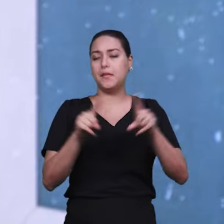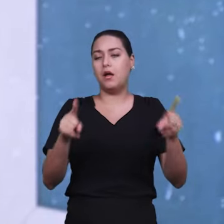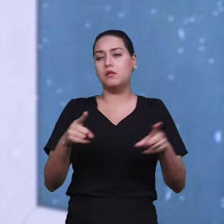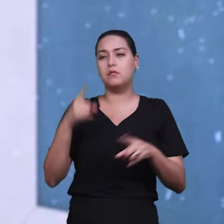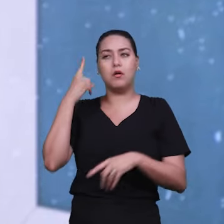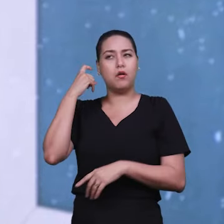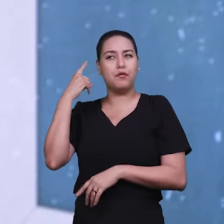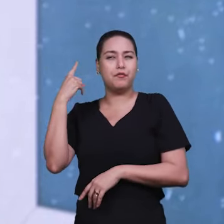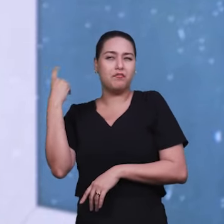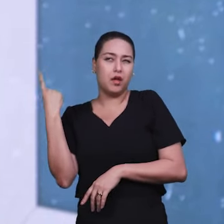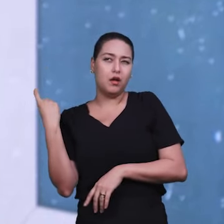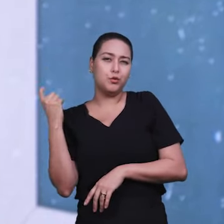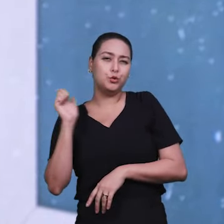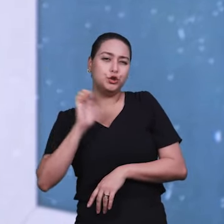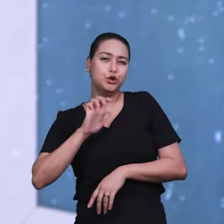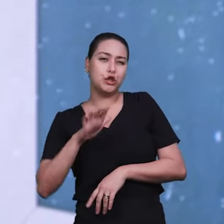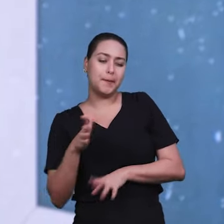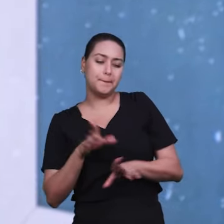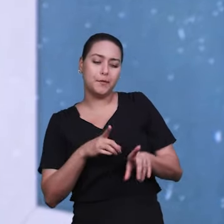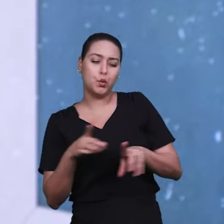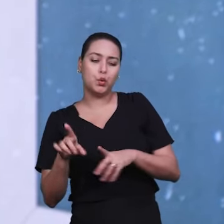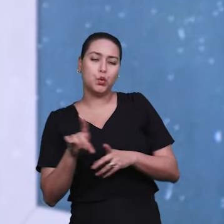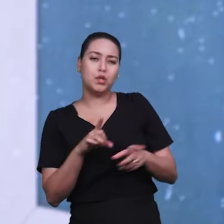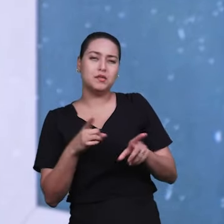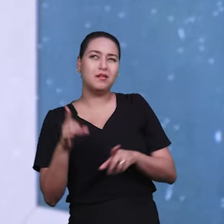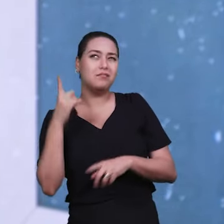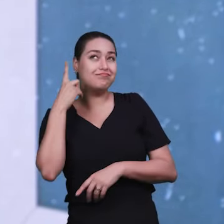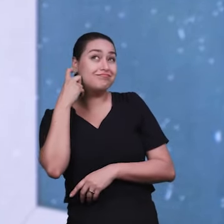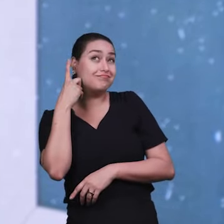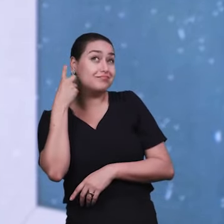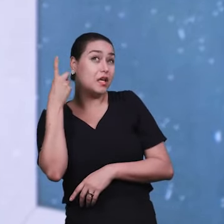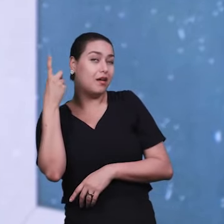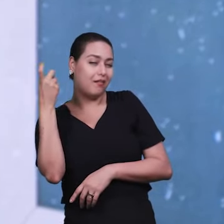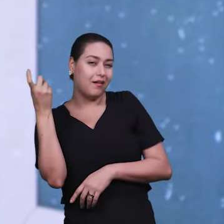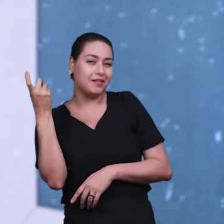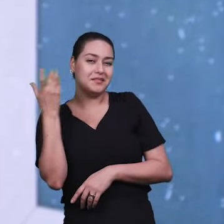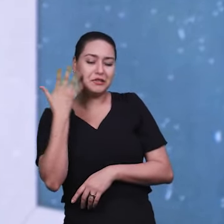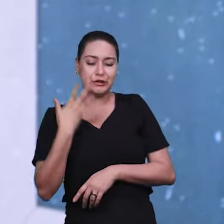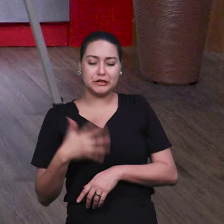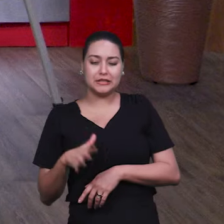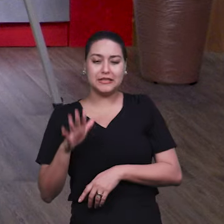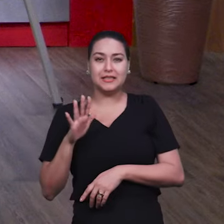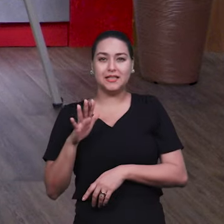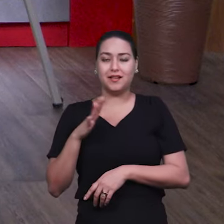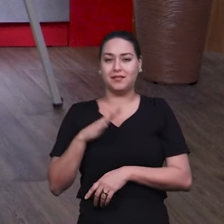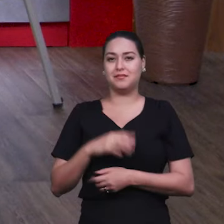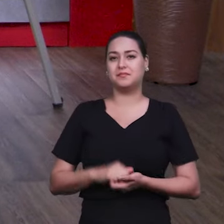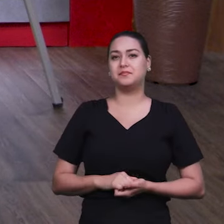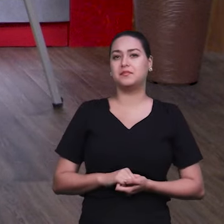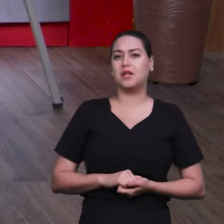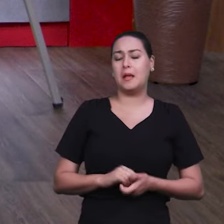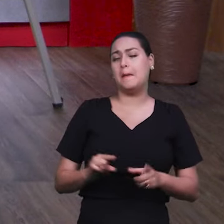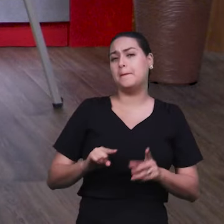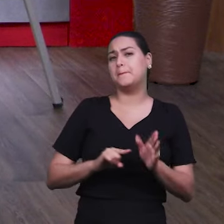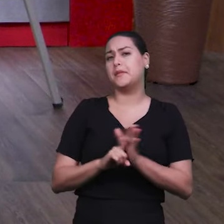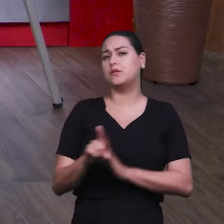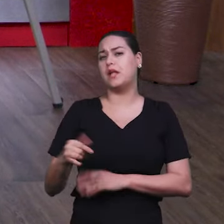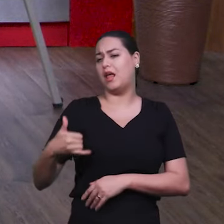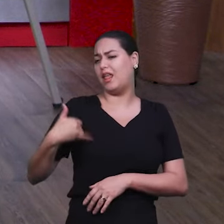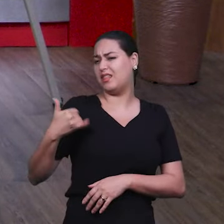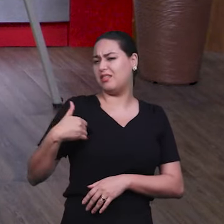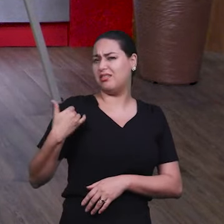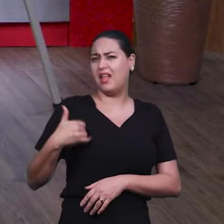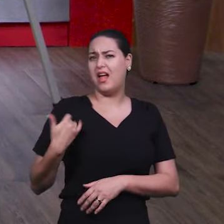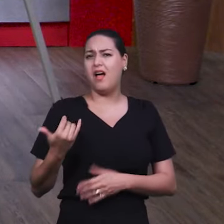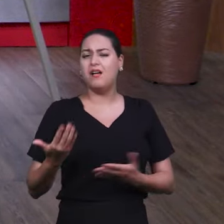No caso da igreja, no caso do ambiente que você está. Então, já vai sendo feito desde mais novo. E tem alguma idade, Fábio, ou o